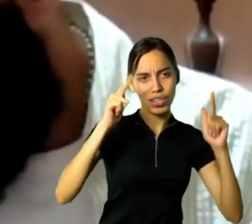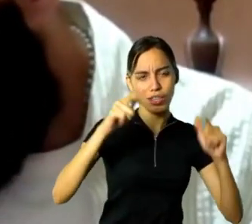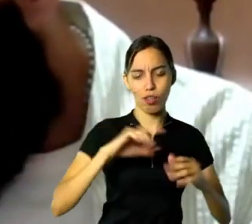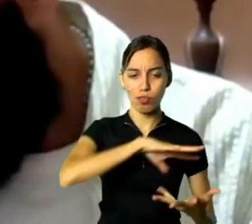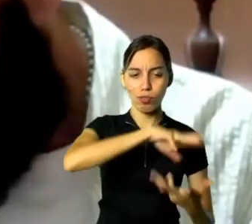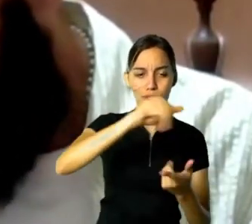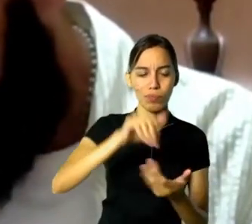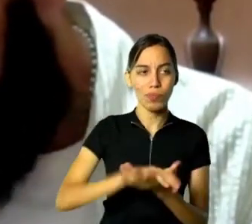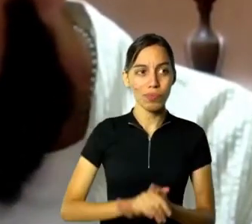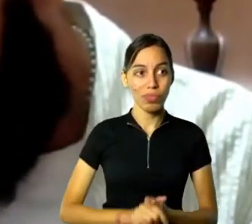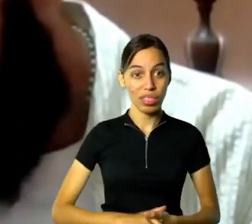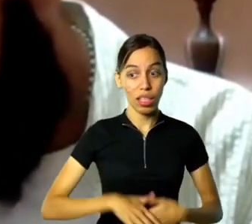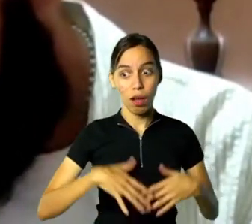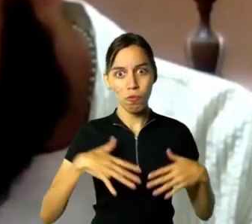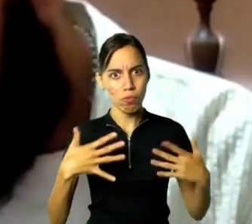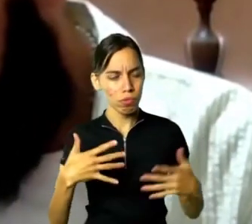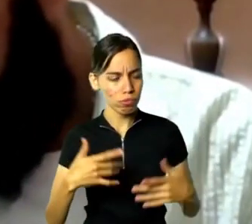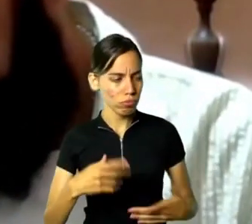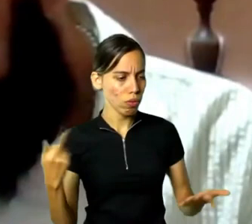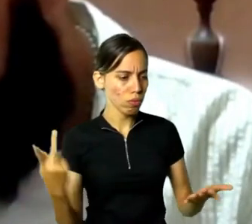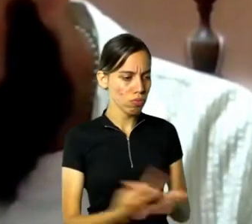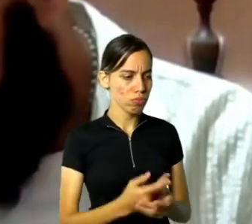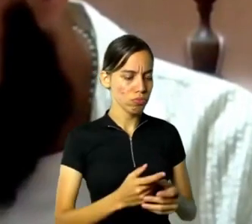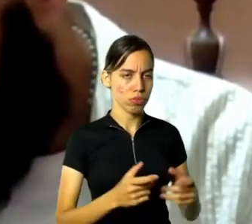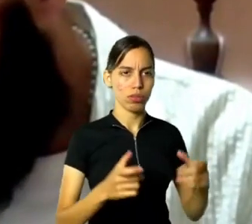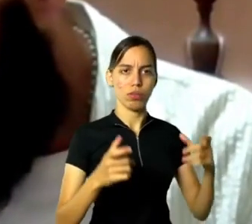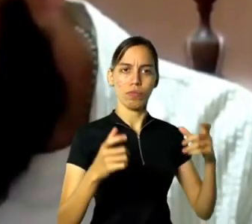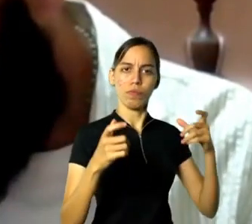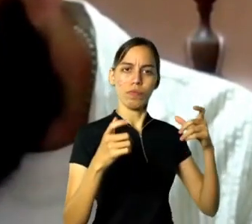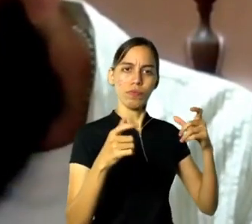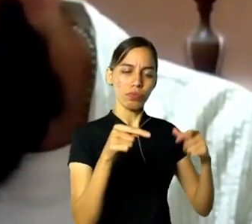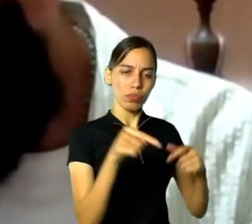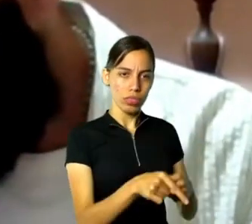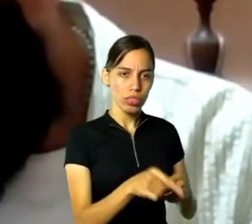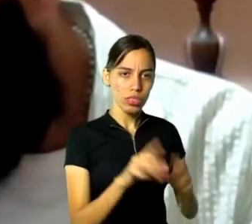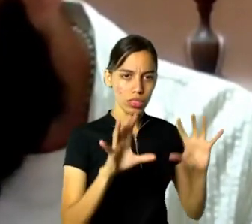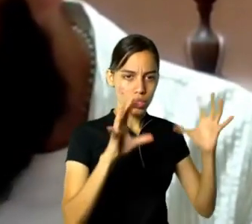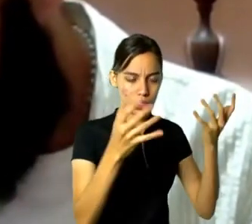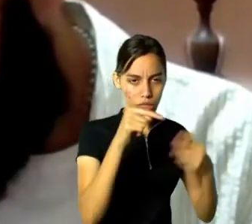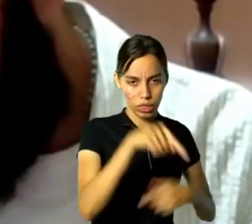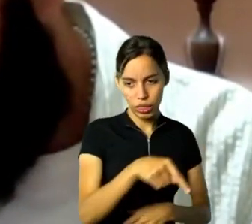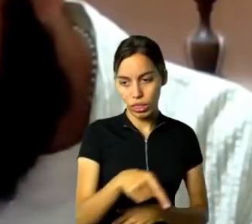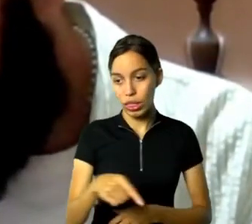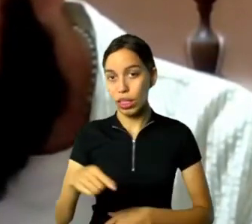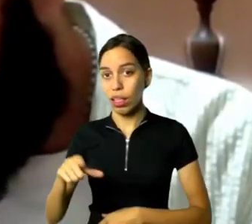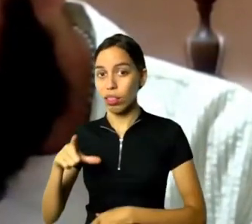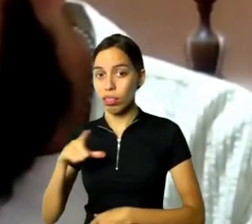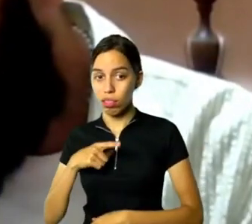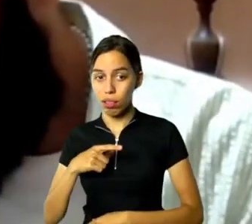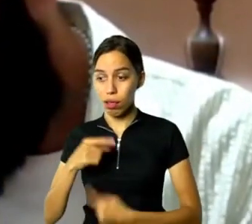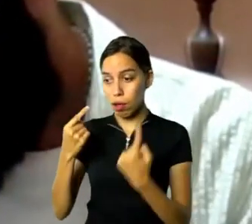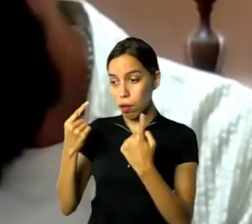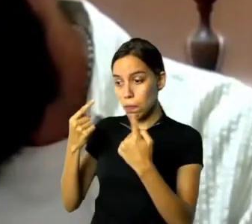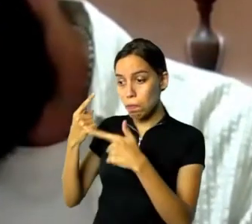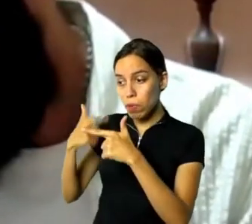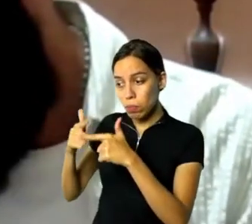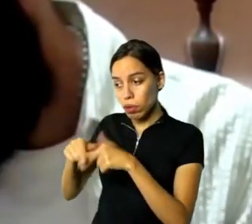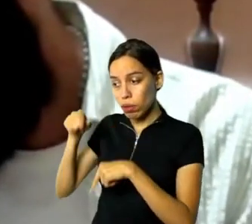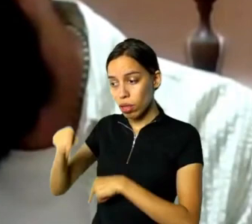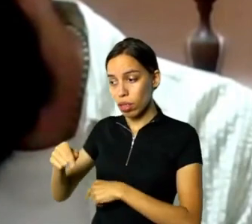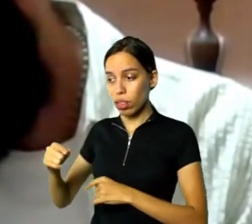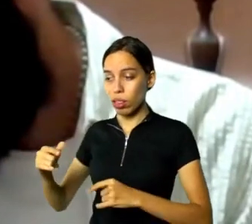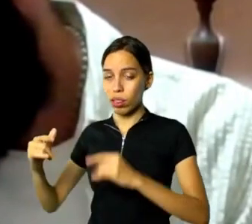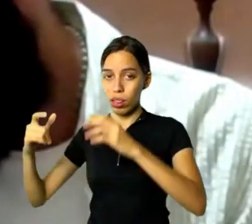ofuscaria de ver seu principal concorrente, o Cassino Atlântico, que estava anunciando nos jornais cariocas seus shows como